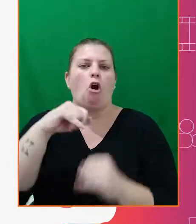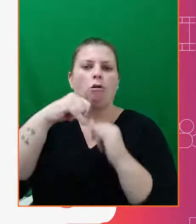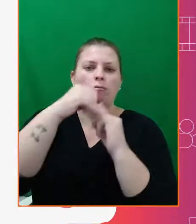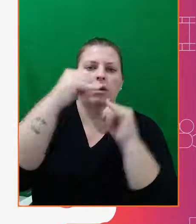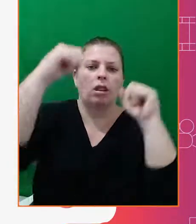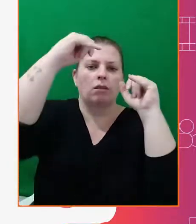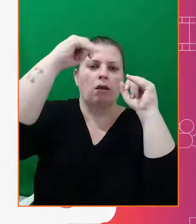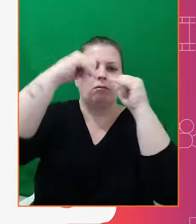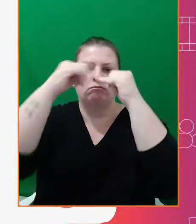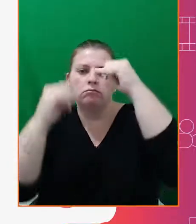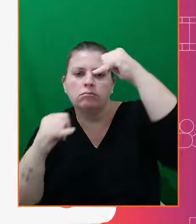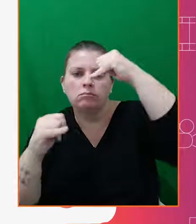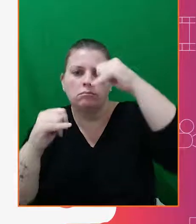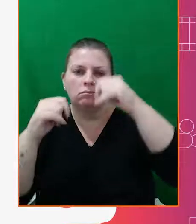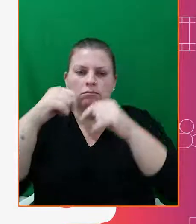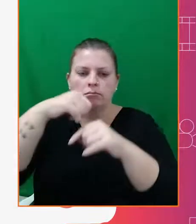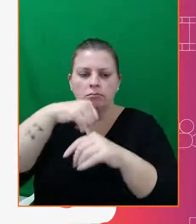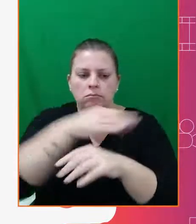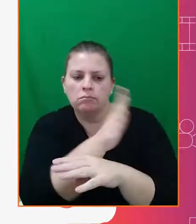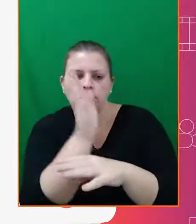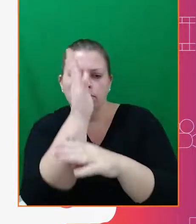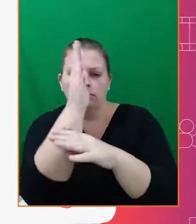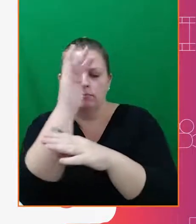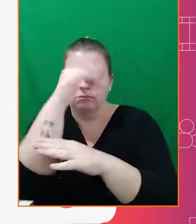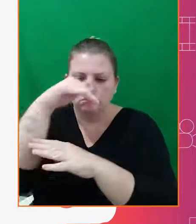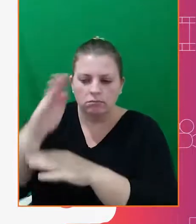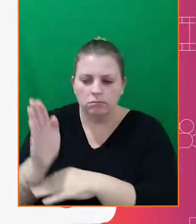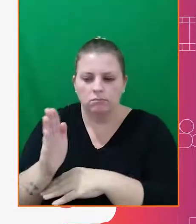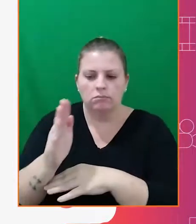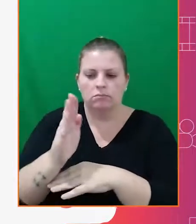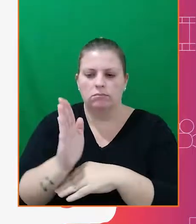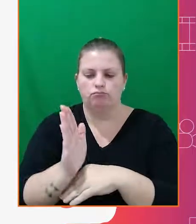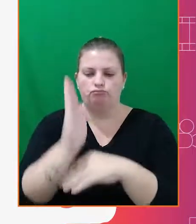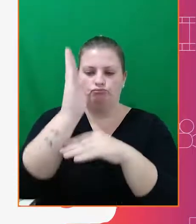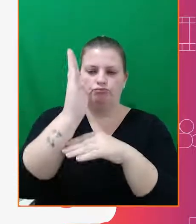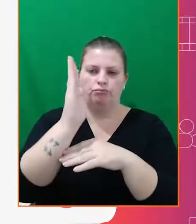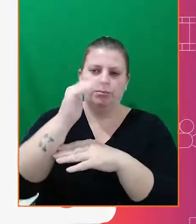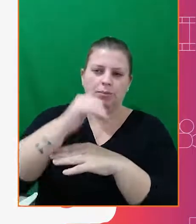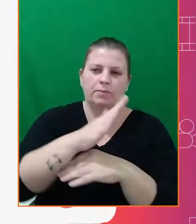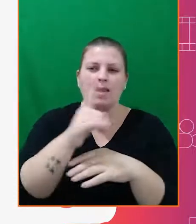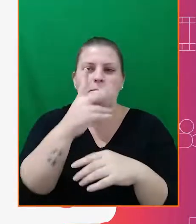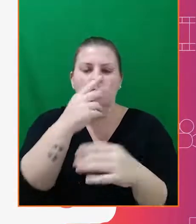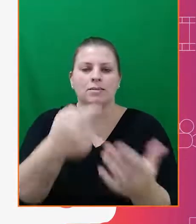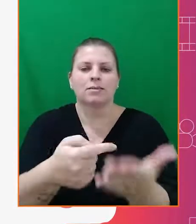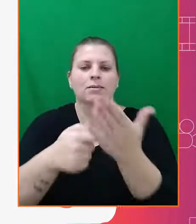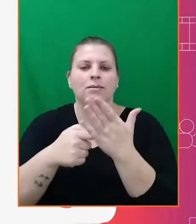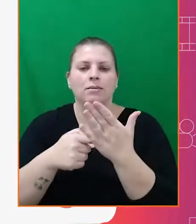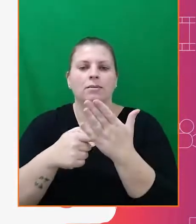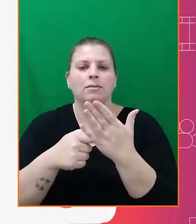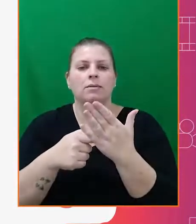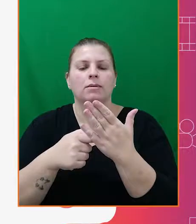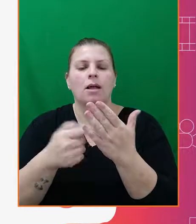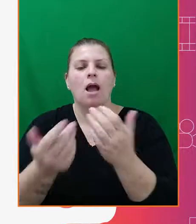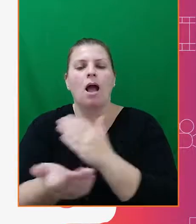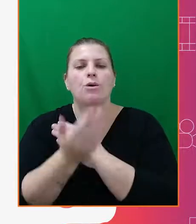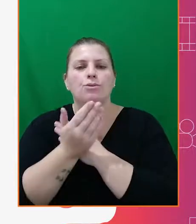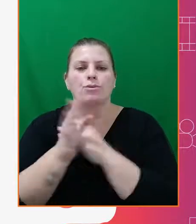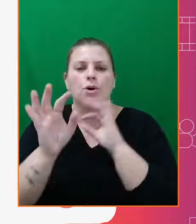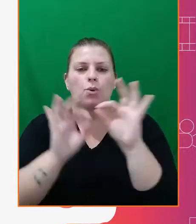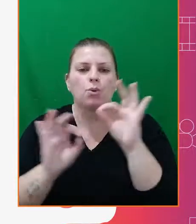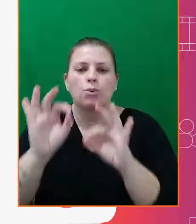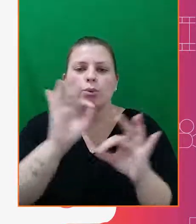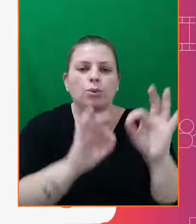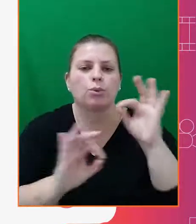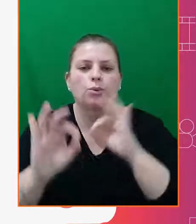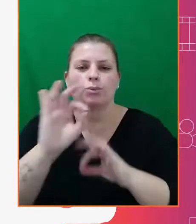de ação. Essas linhas de ação fornecem uma espécie de organização para essas